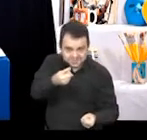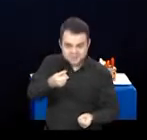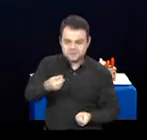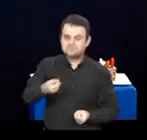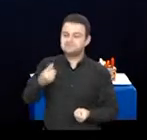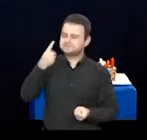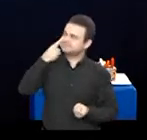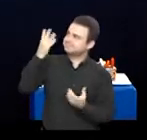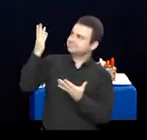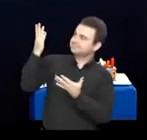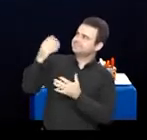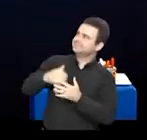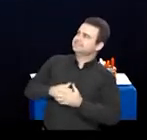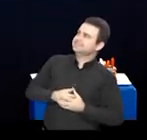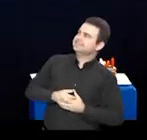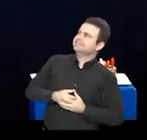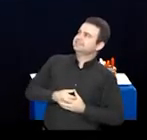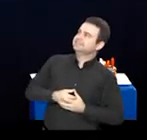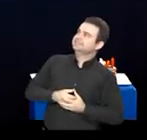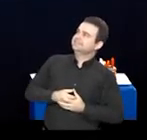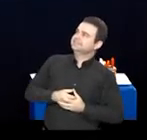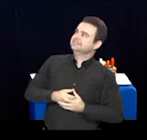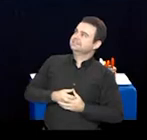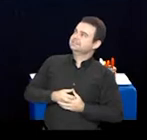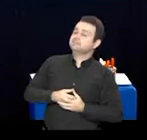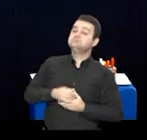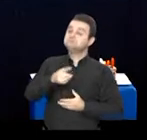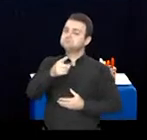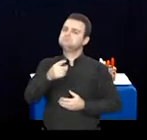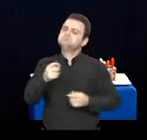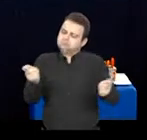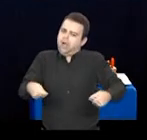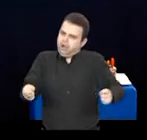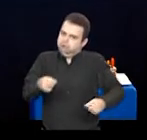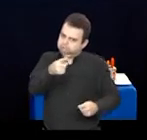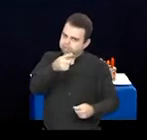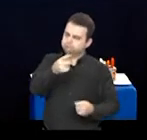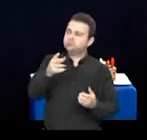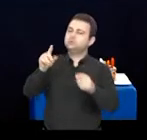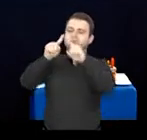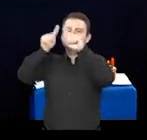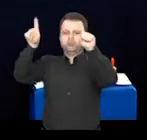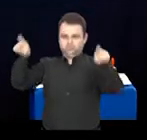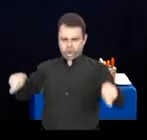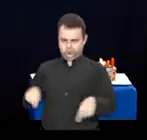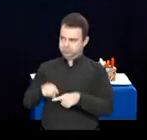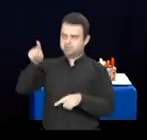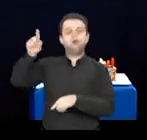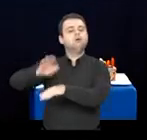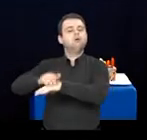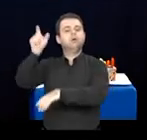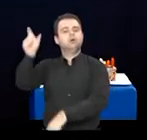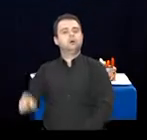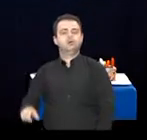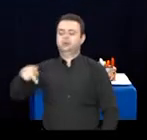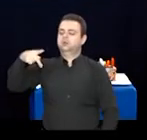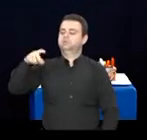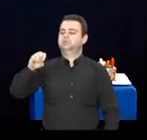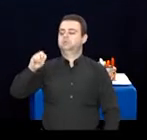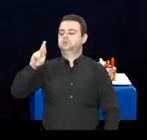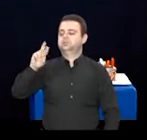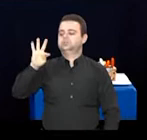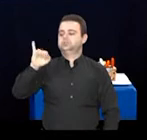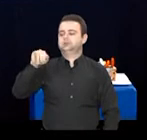Eu vou apresentar para vocês, como possibilidade, uma pintura do Cândido Portinari, que eu gosto bastante.